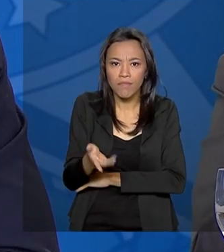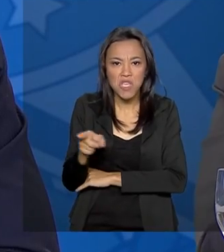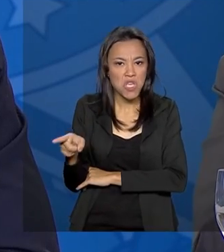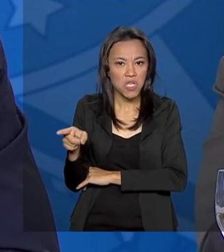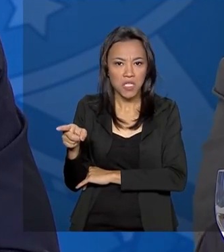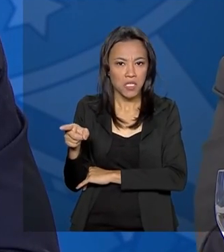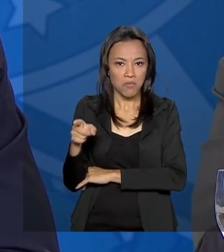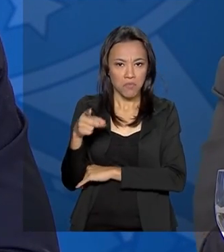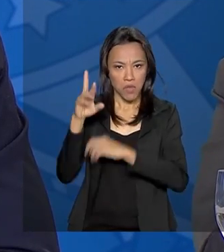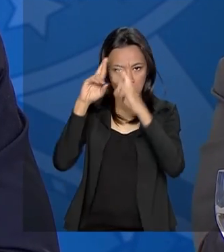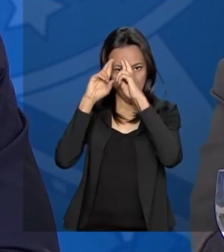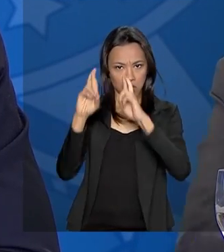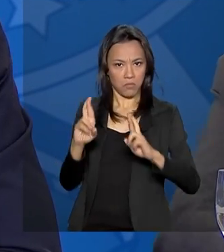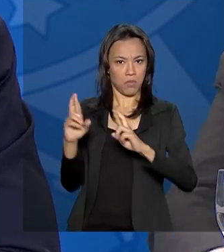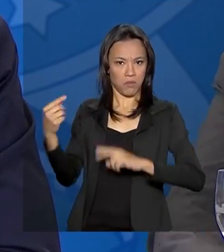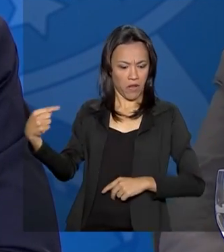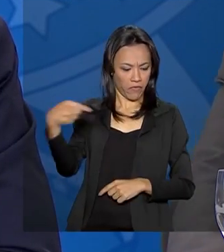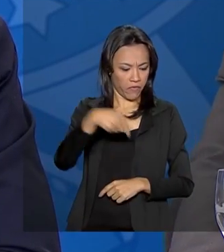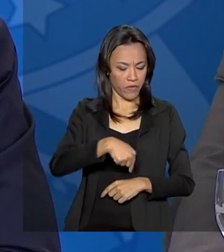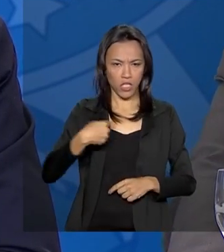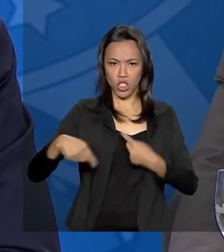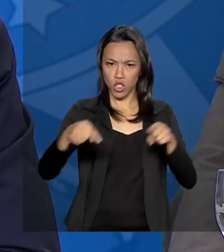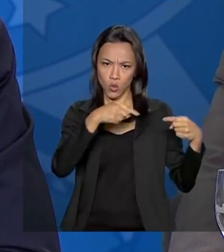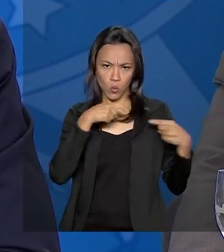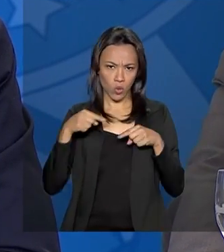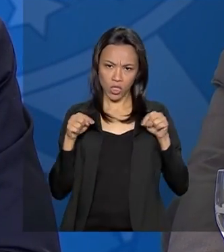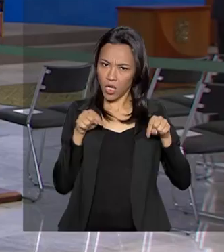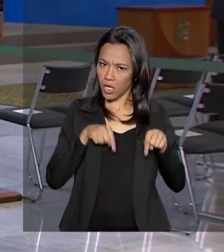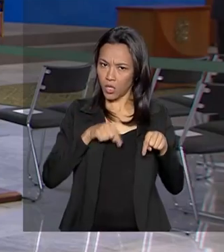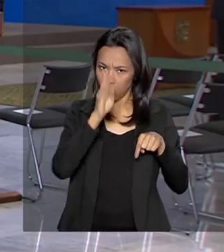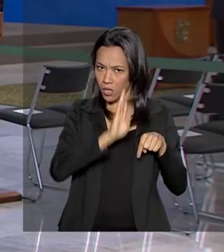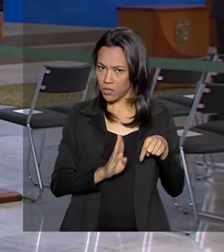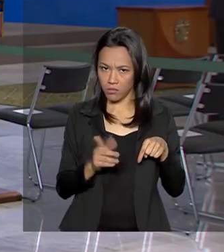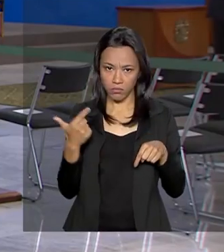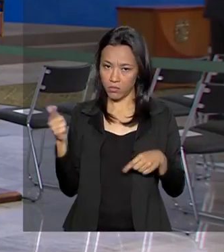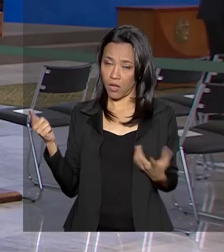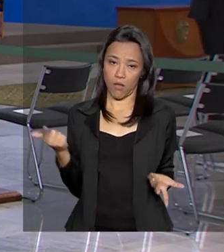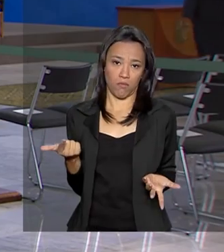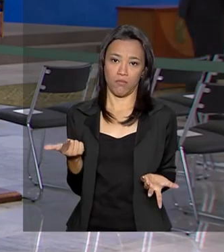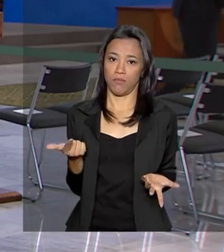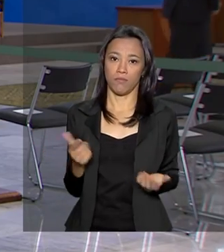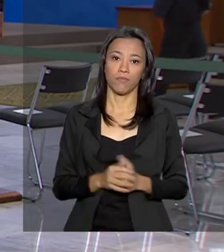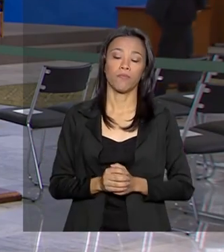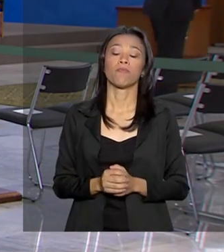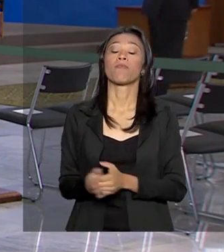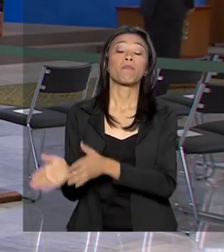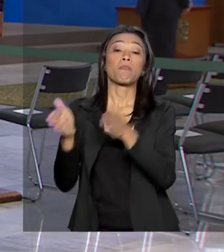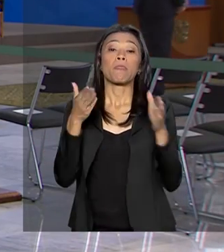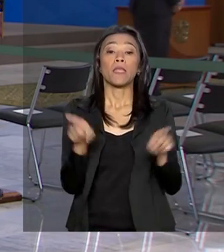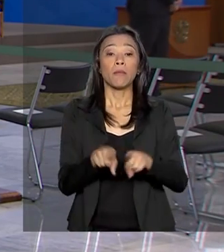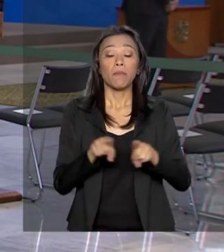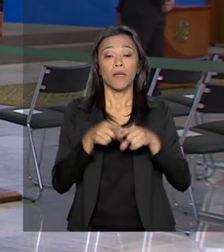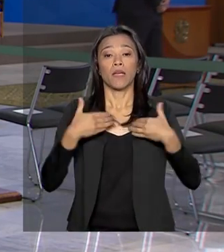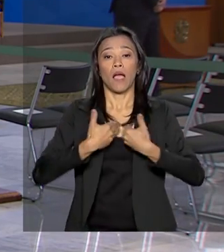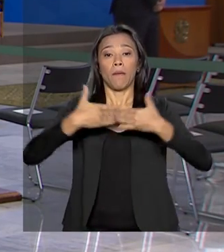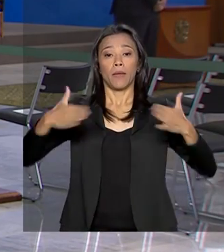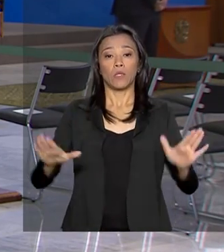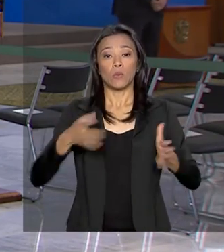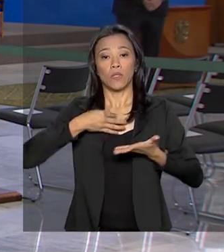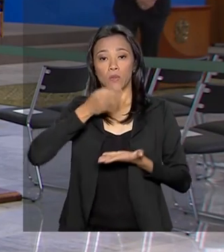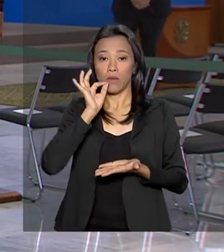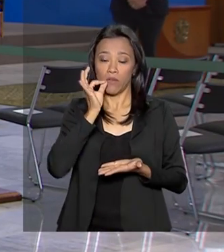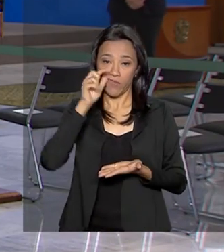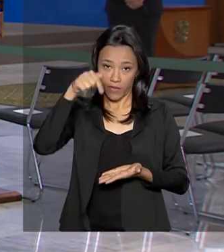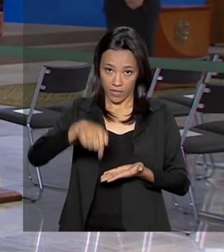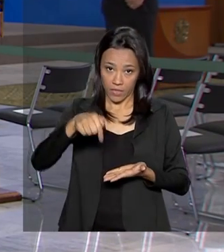autoridade para vir se discutir essa questão para conosco. Também na abertura do café da manhã aqui no Palácio